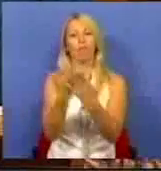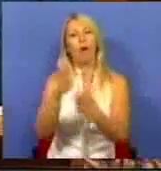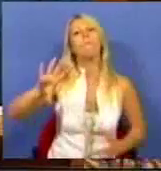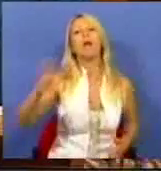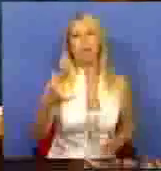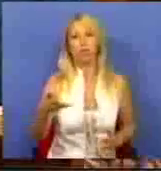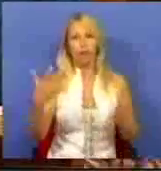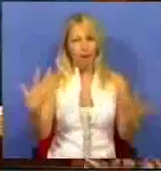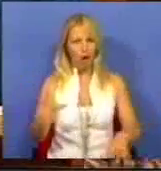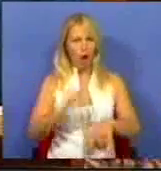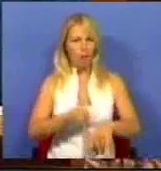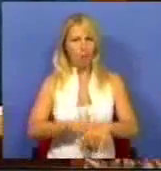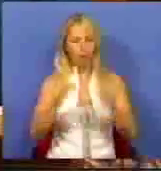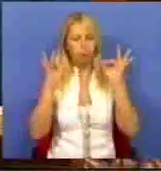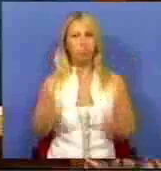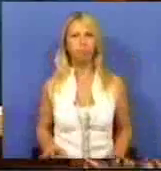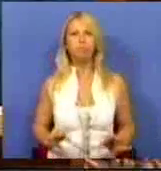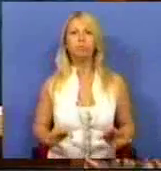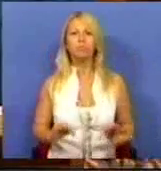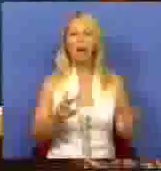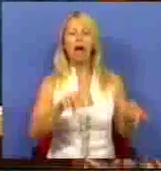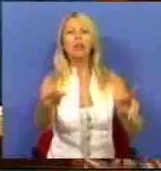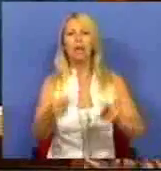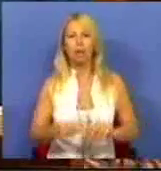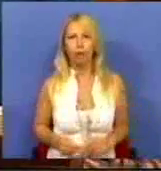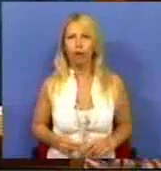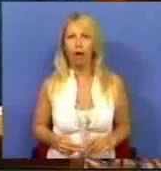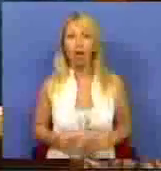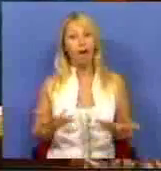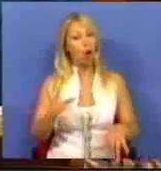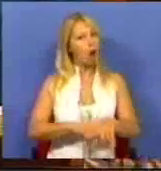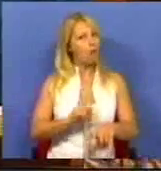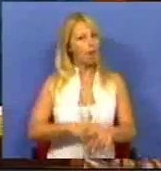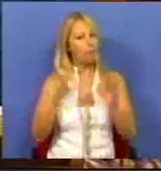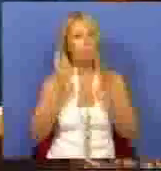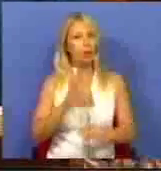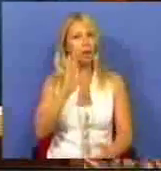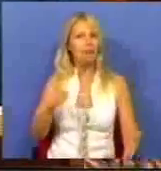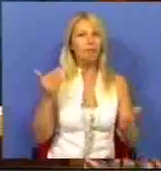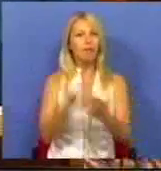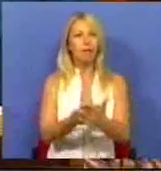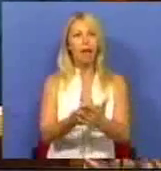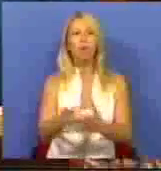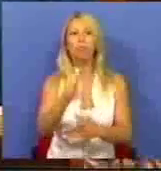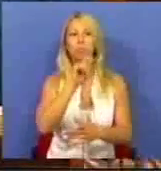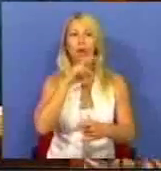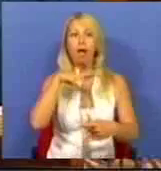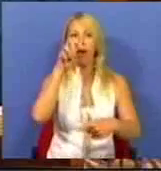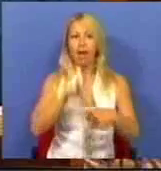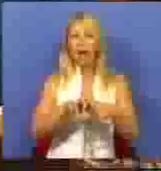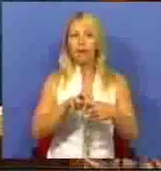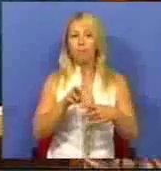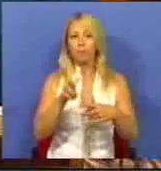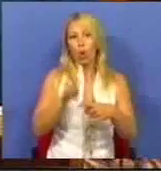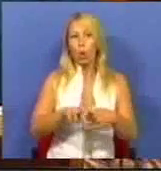Chegou o tempo, portanto, da alternativa. É hora de dar vez e voz à esquerda